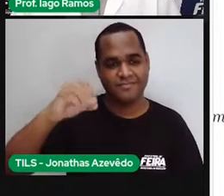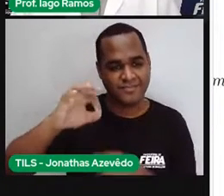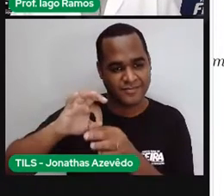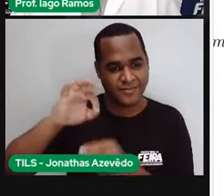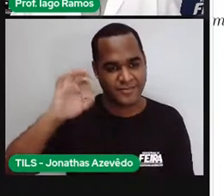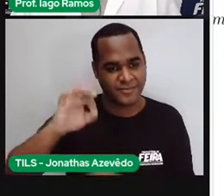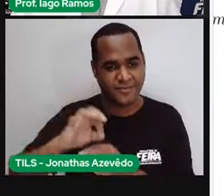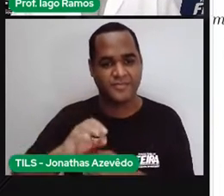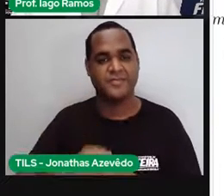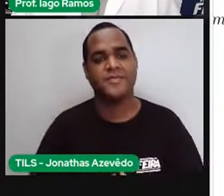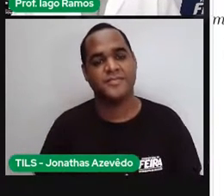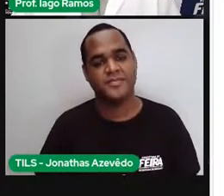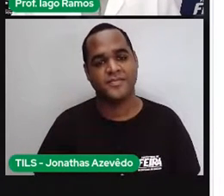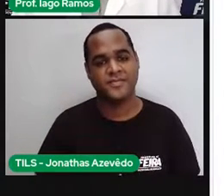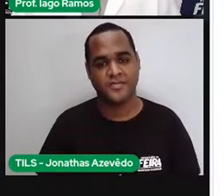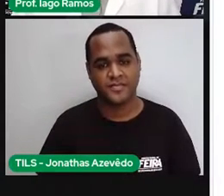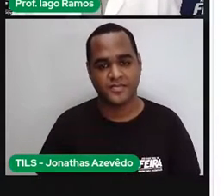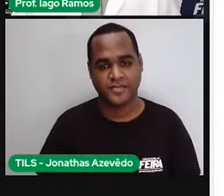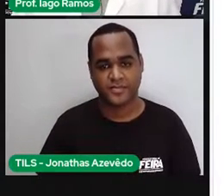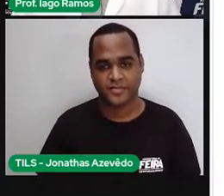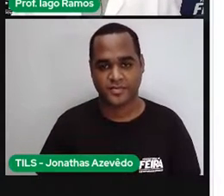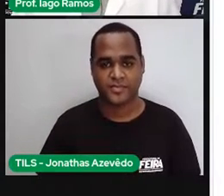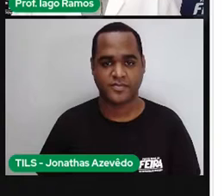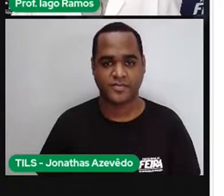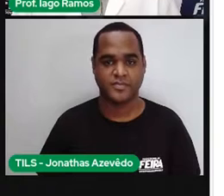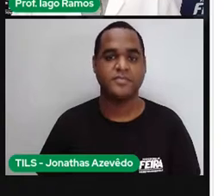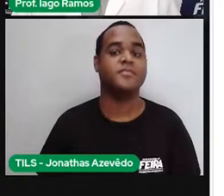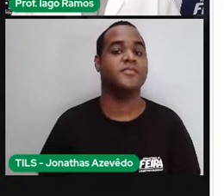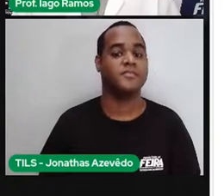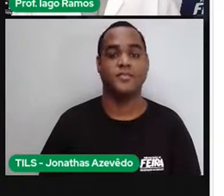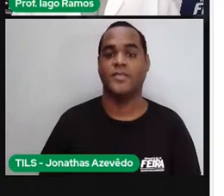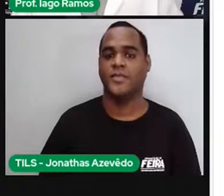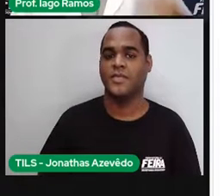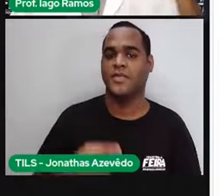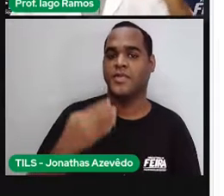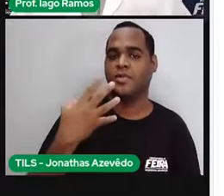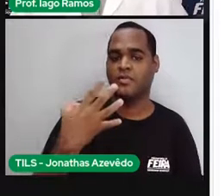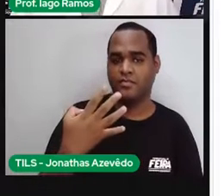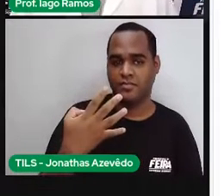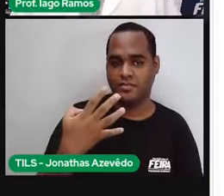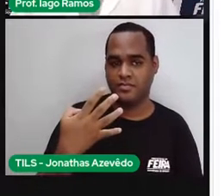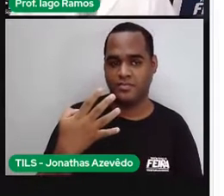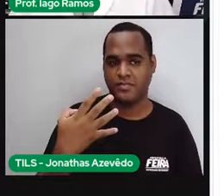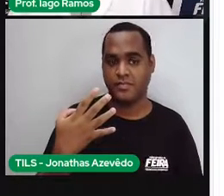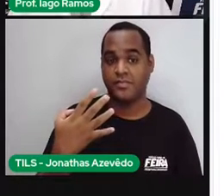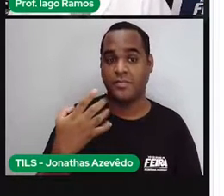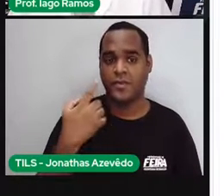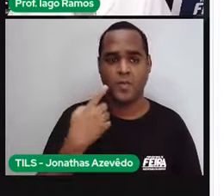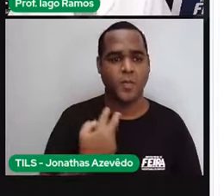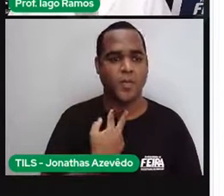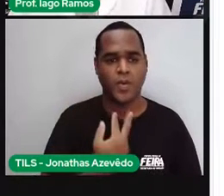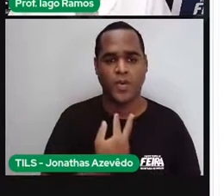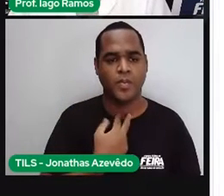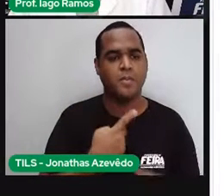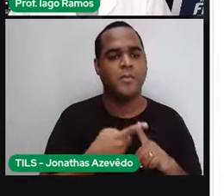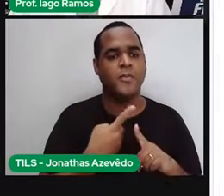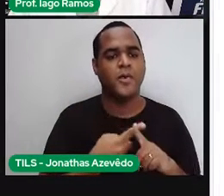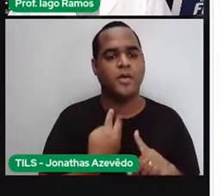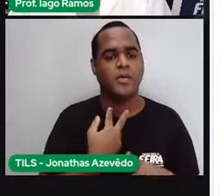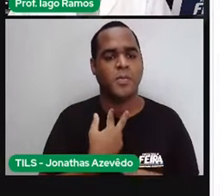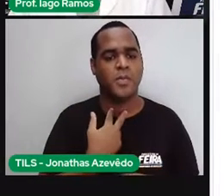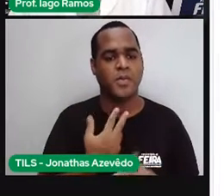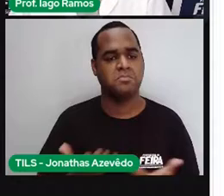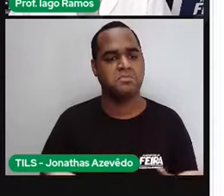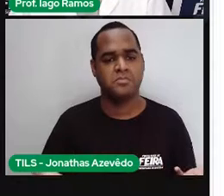Mas, professor, tem o 4 ali. Por que que o 4 não pode ser? Vamos analisar comigo por que que o 4 não pode ser?